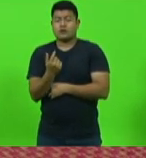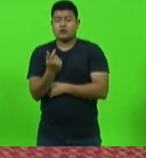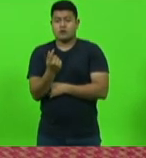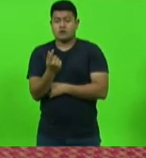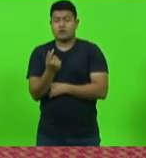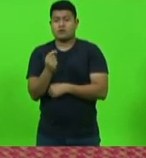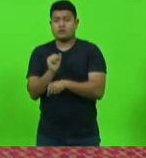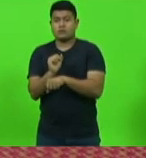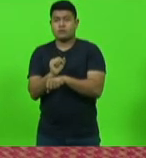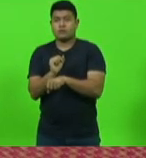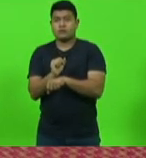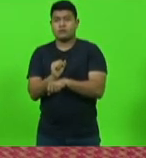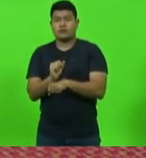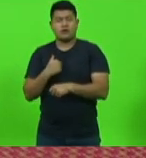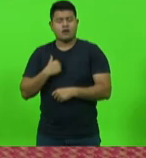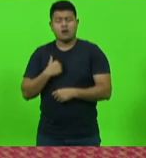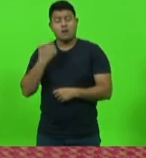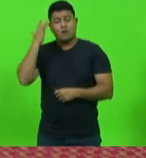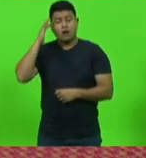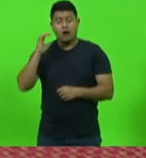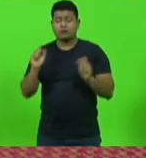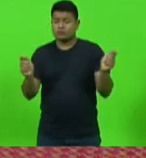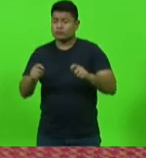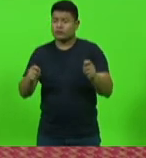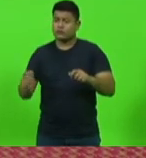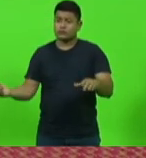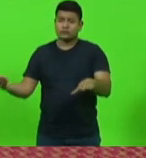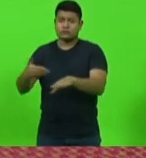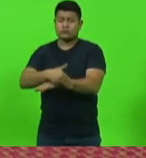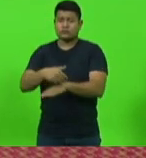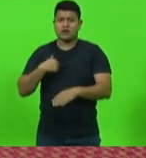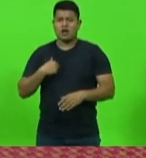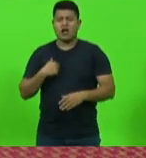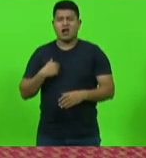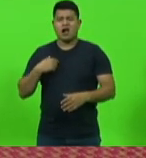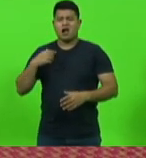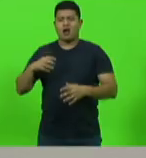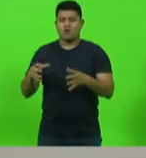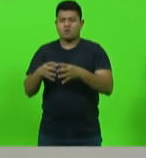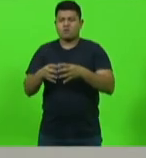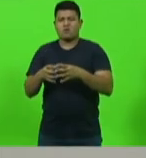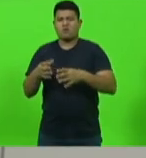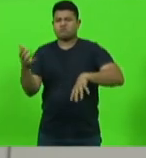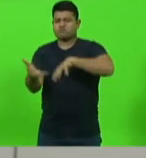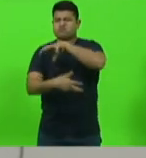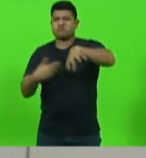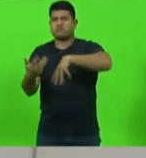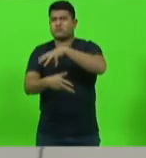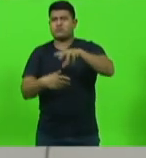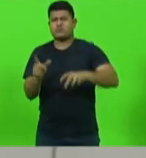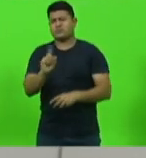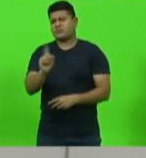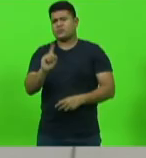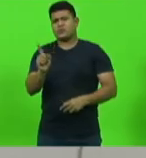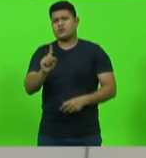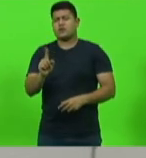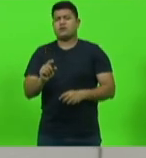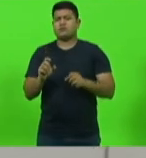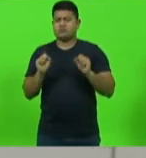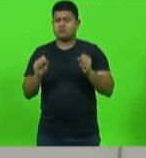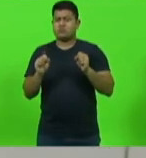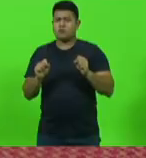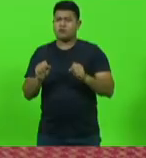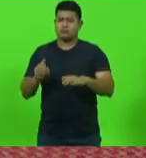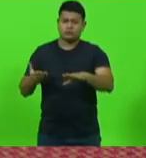impedimento nenhum para a utilização das galerias. Não é nenhum povo desordeiro que vem aqui julgar coisas, deputado, isso pode ter mais absoluta certeza.